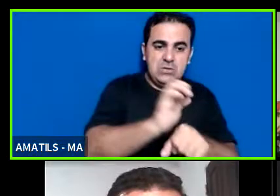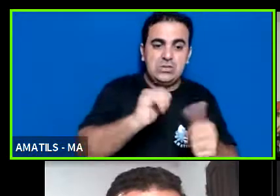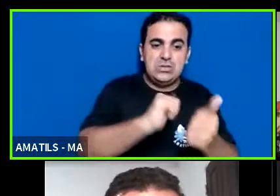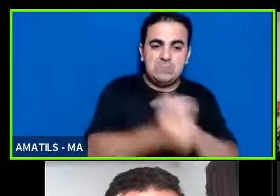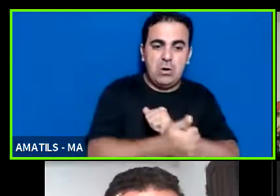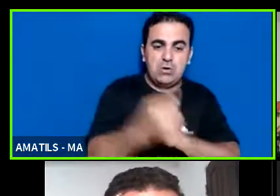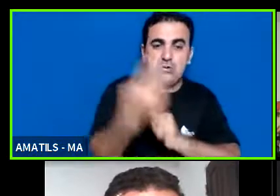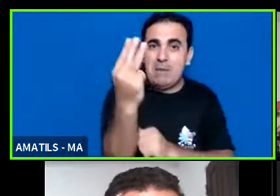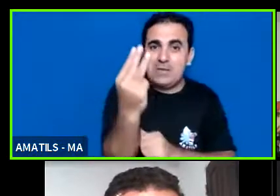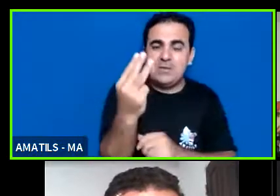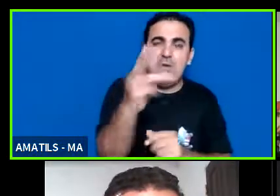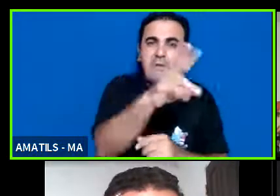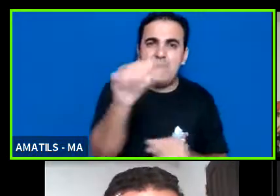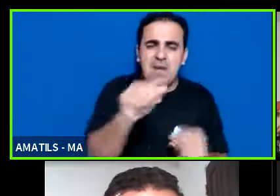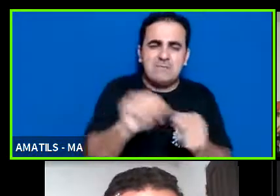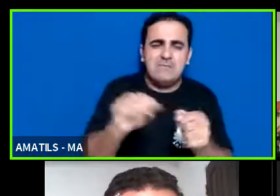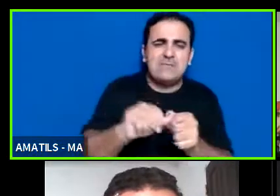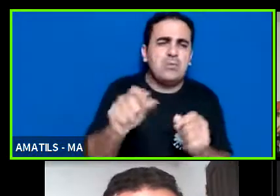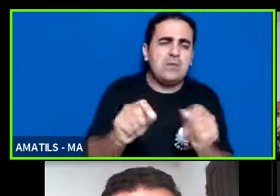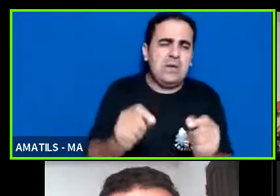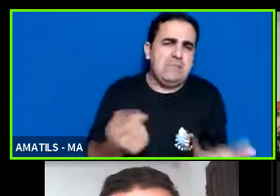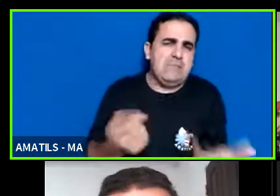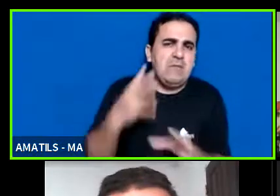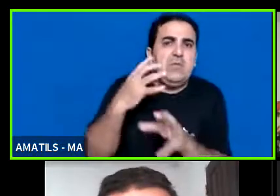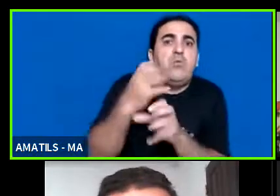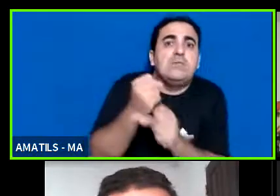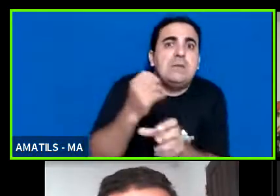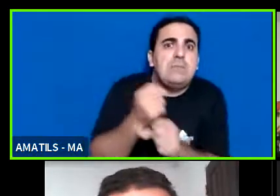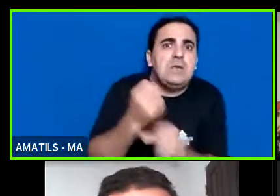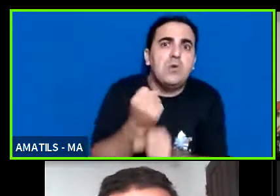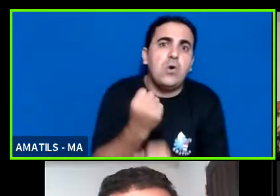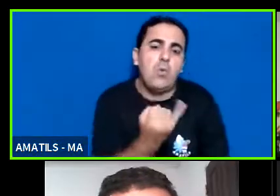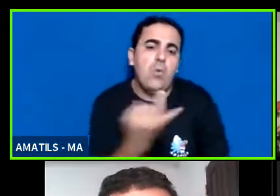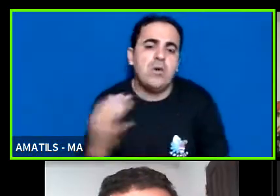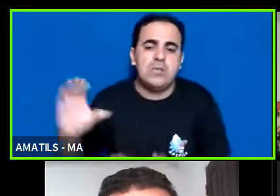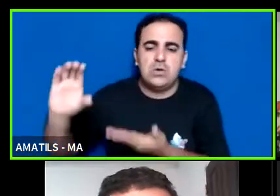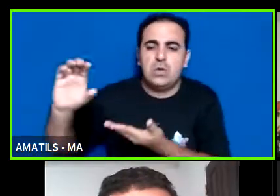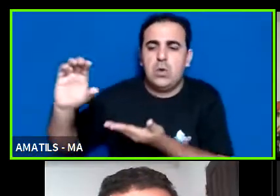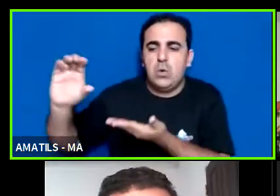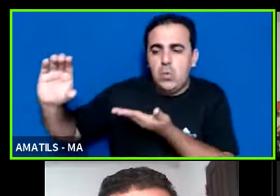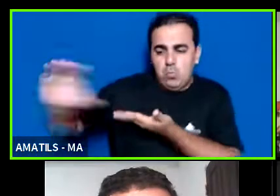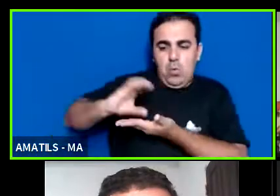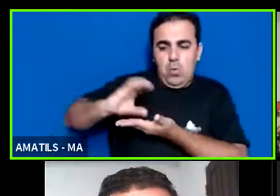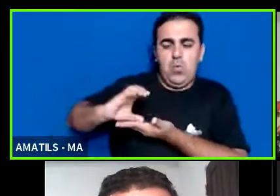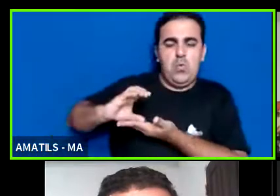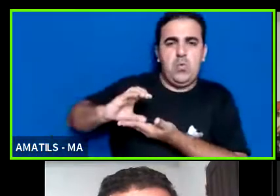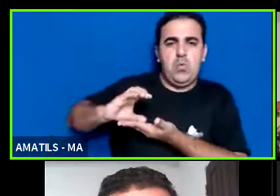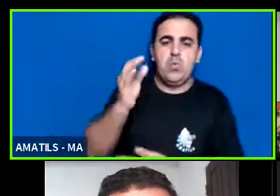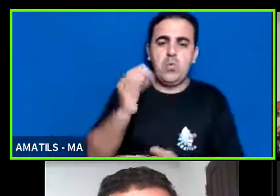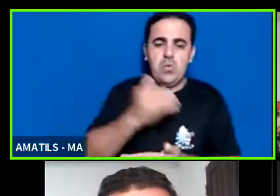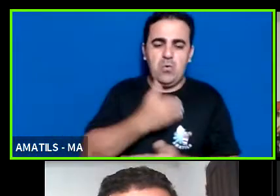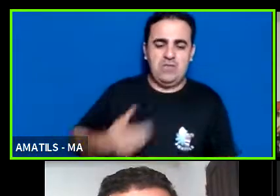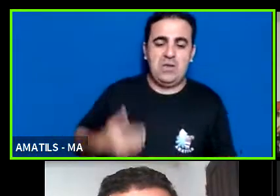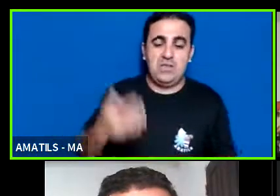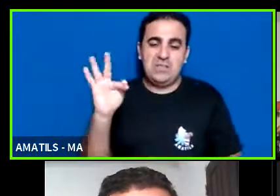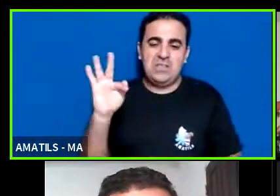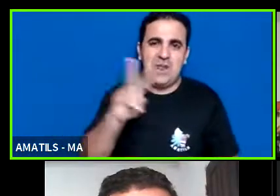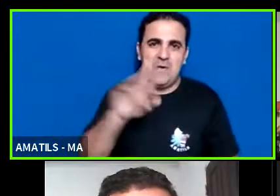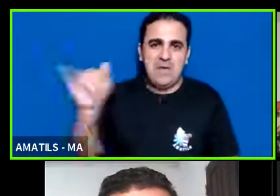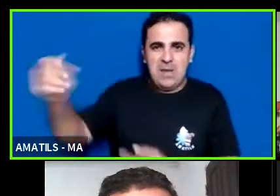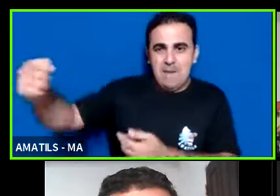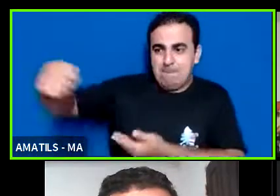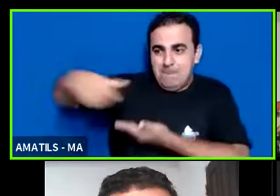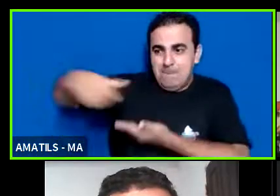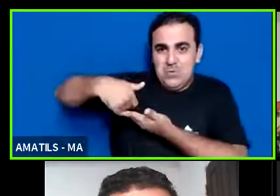essa pasta irá receber para o ano de 2022 então é constituído um grupo dentro da secretaria para poder